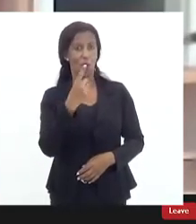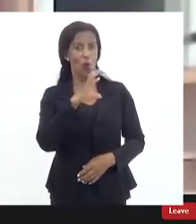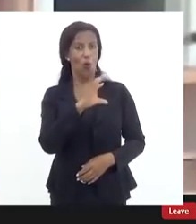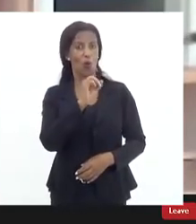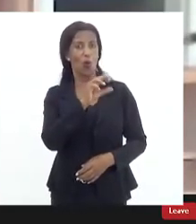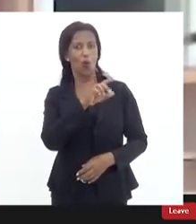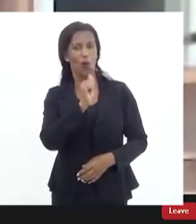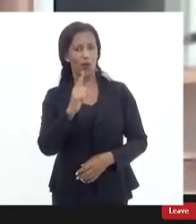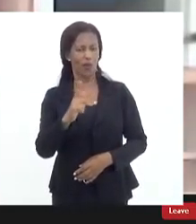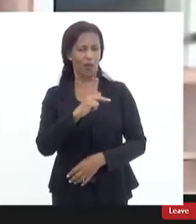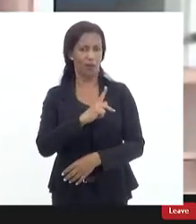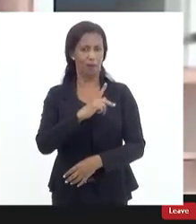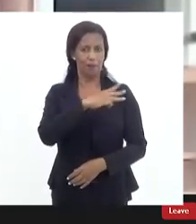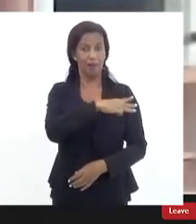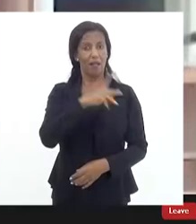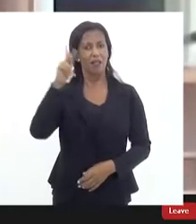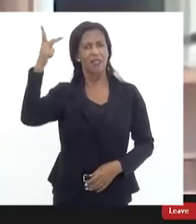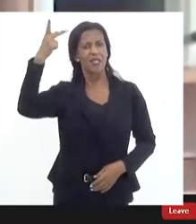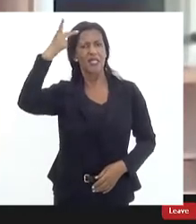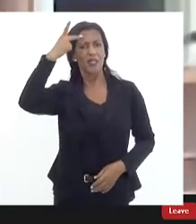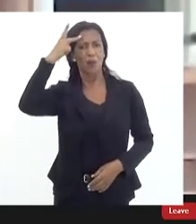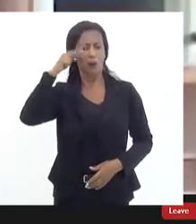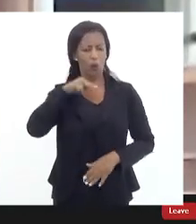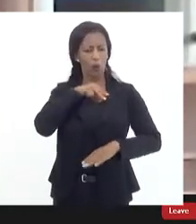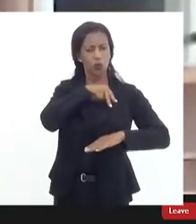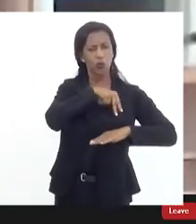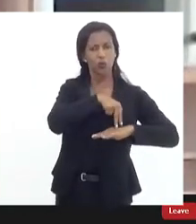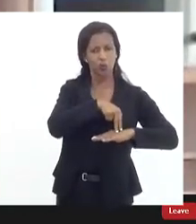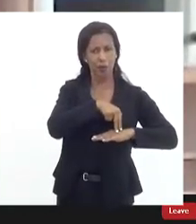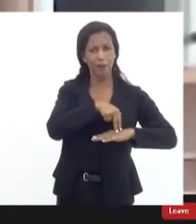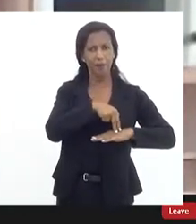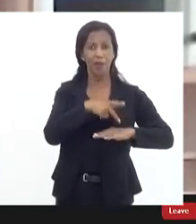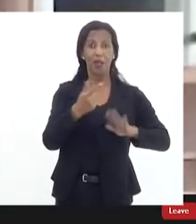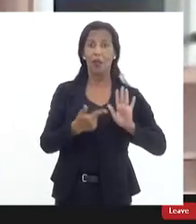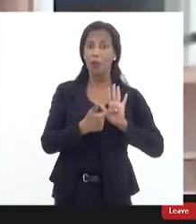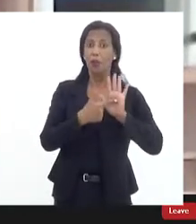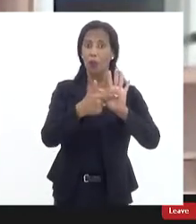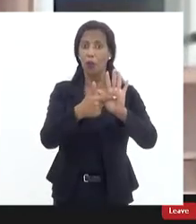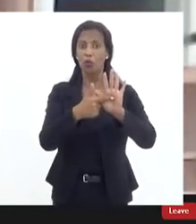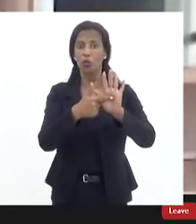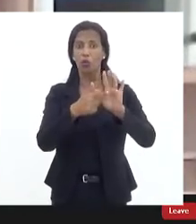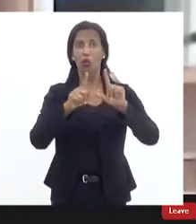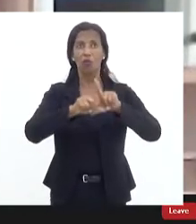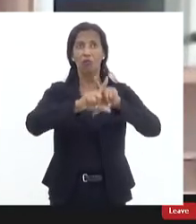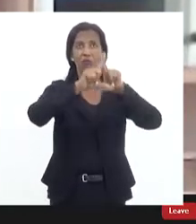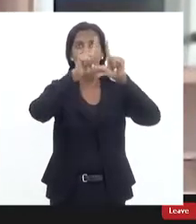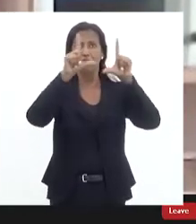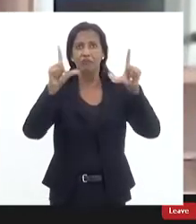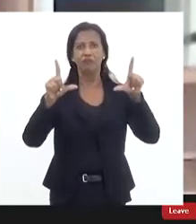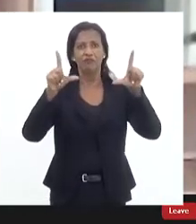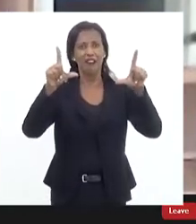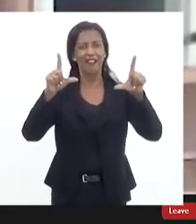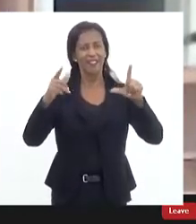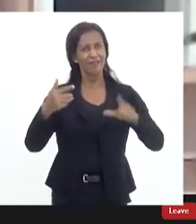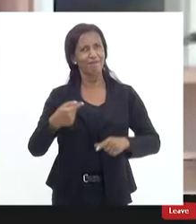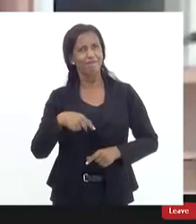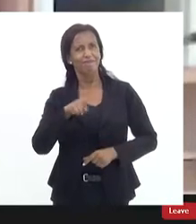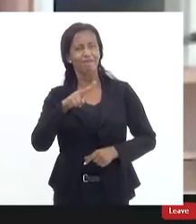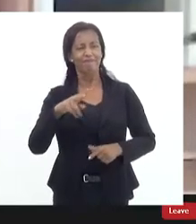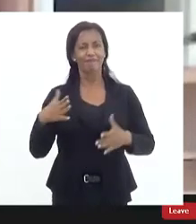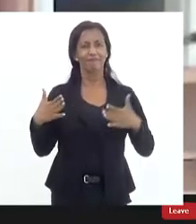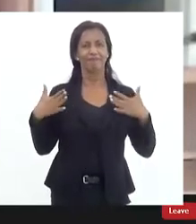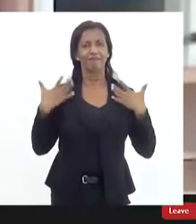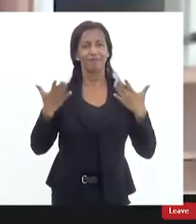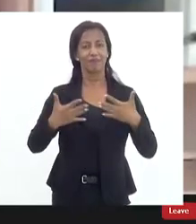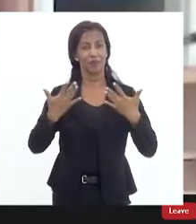da PM da polícia de São Paulo coronel Cabanas que mostrou lá um certo entusiasmo com essa